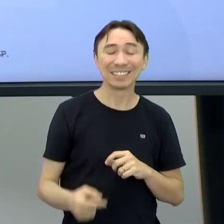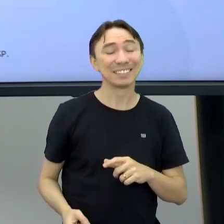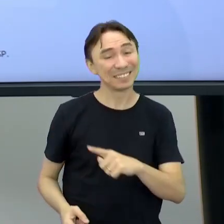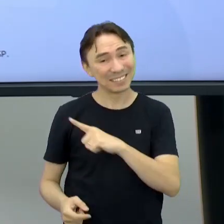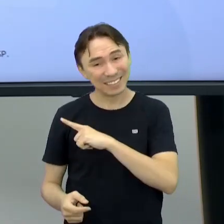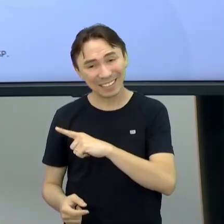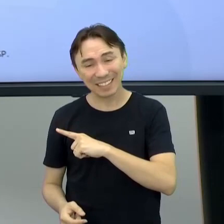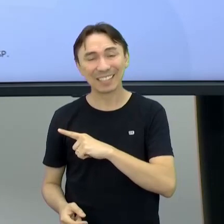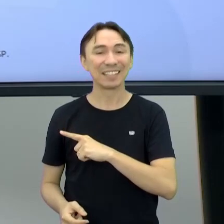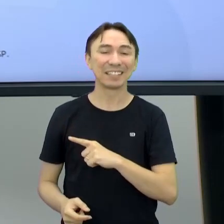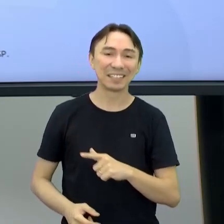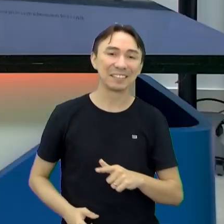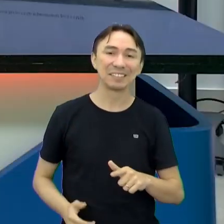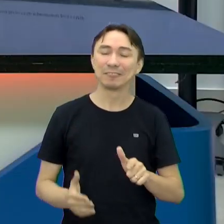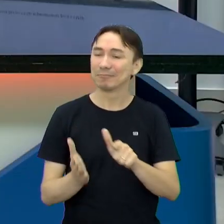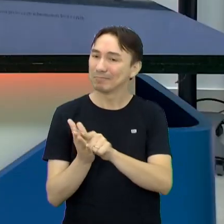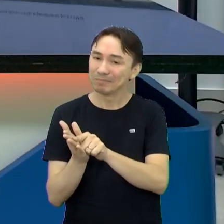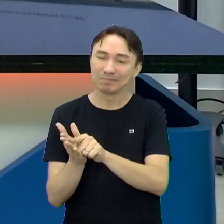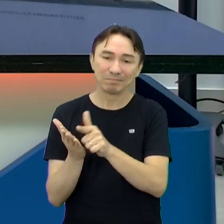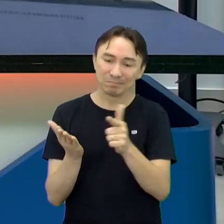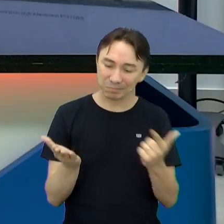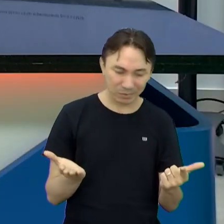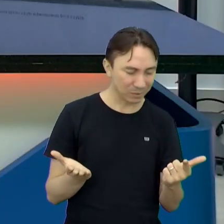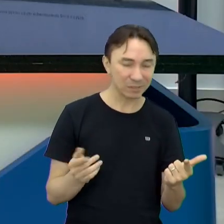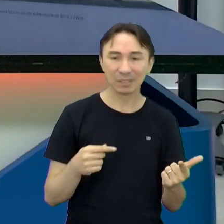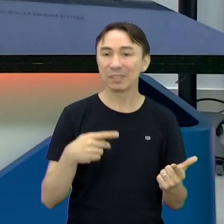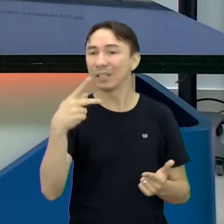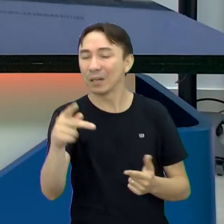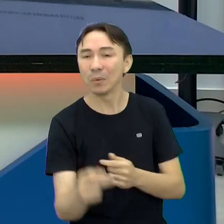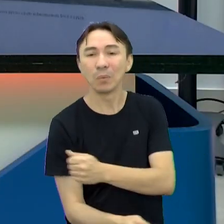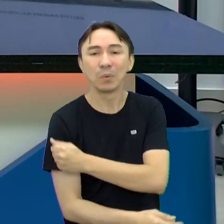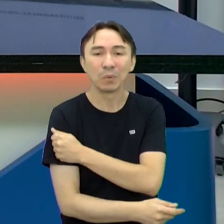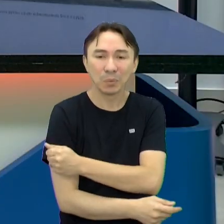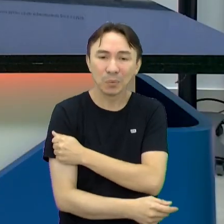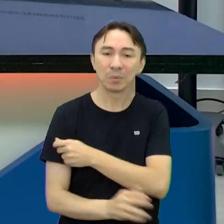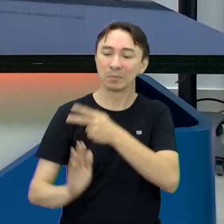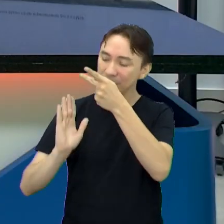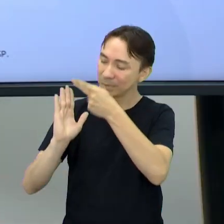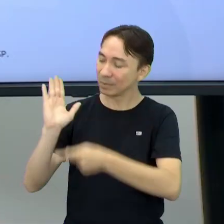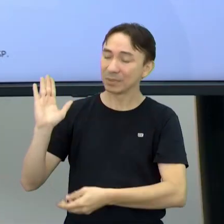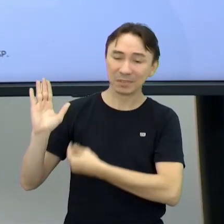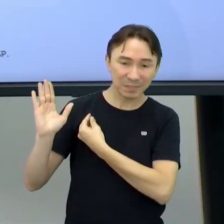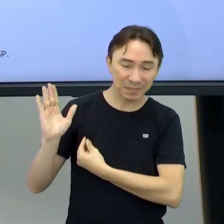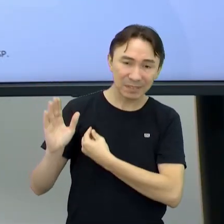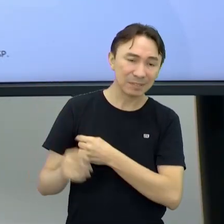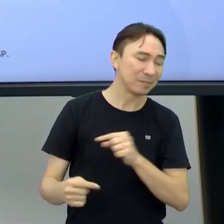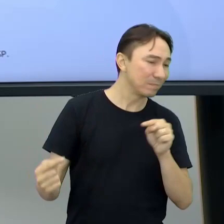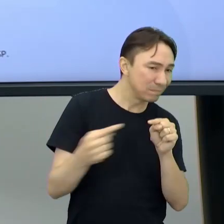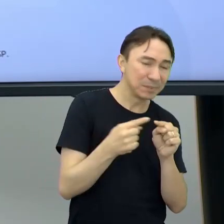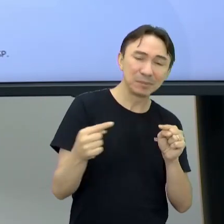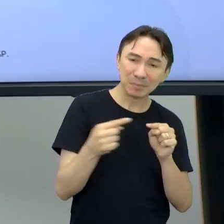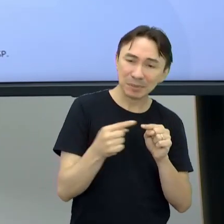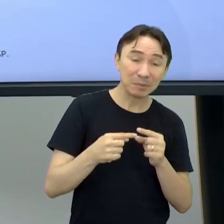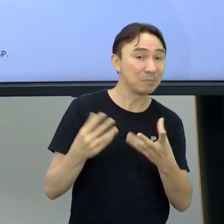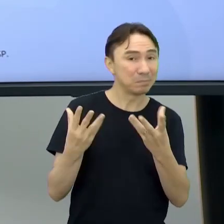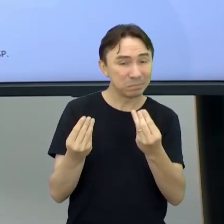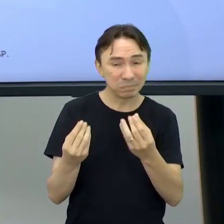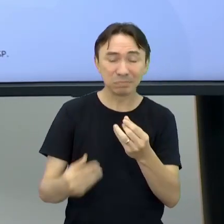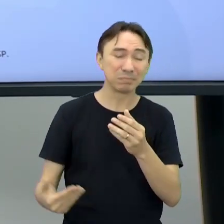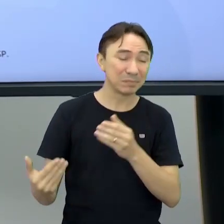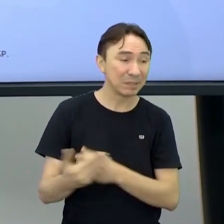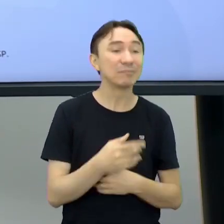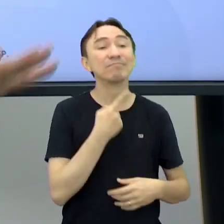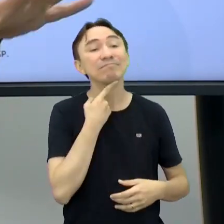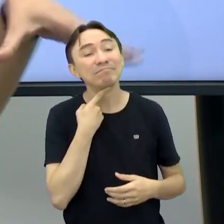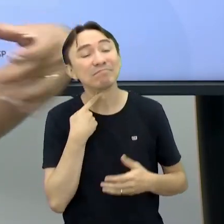projeto de vida do estudante Eles irão vivenciar nesse semestre ainda O posicionamento do cronista